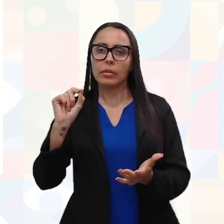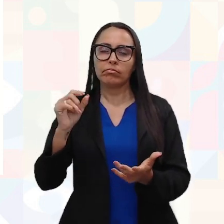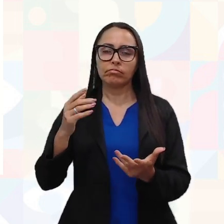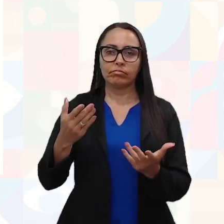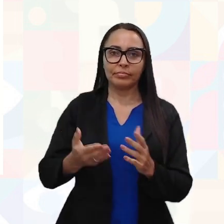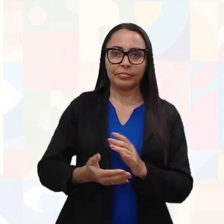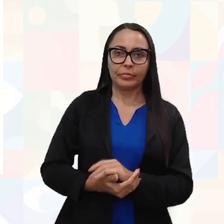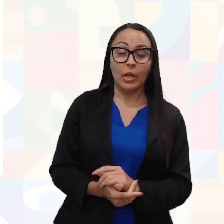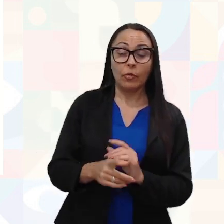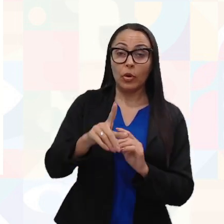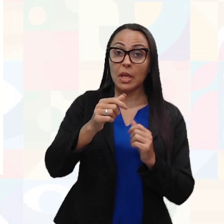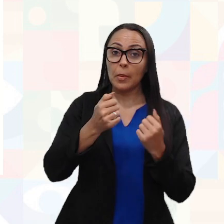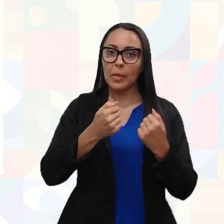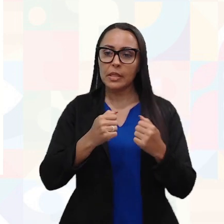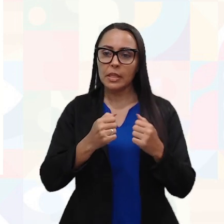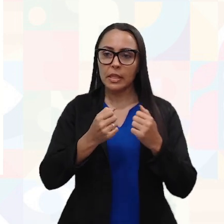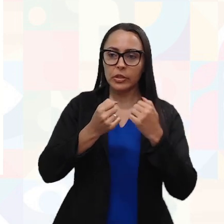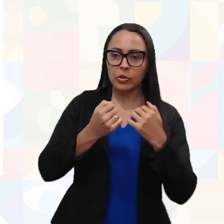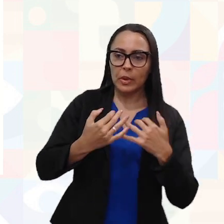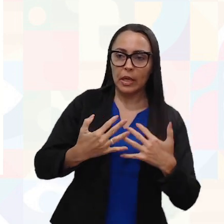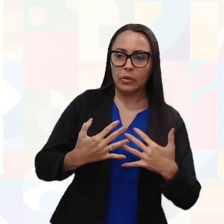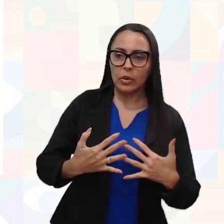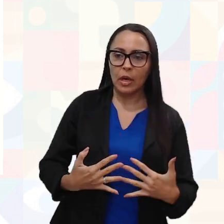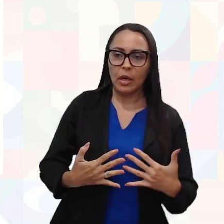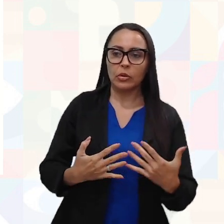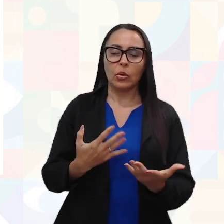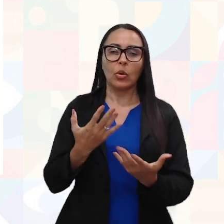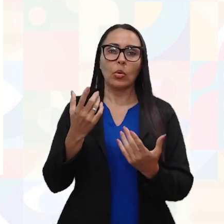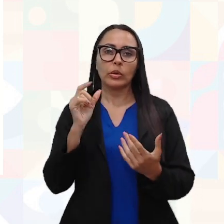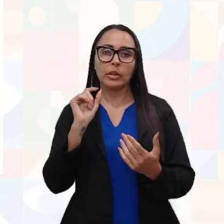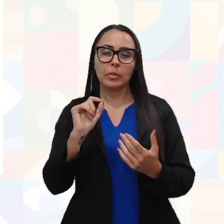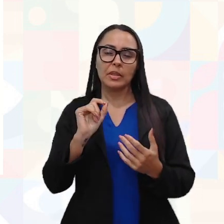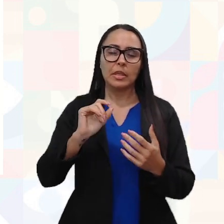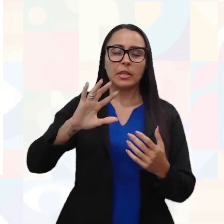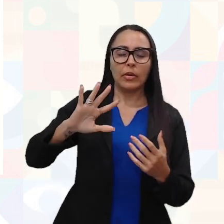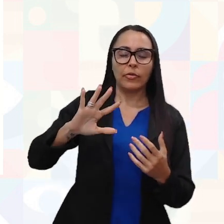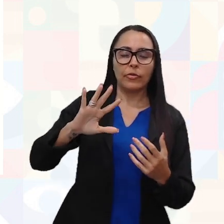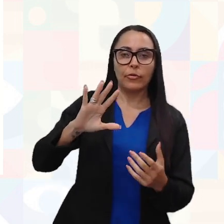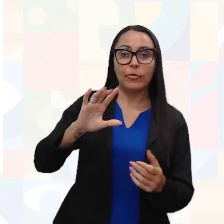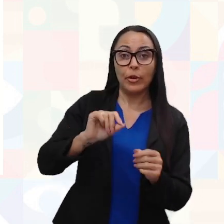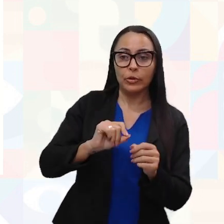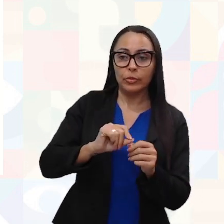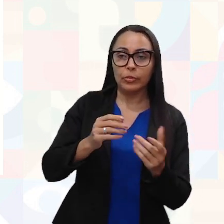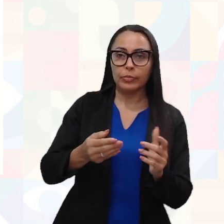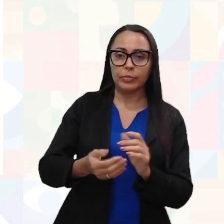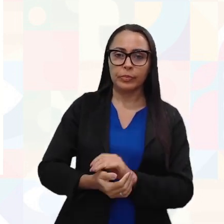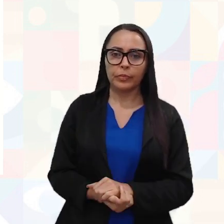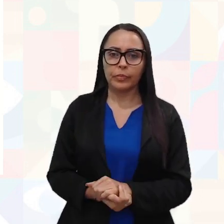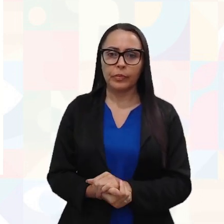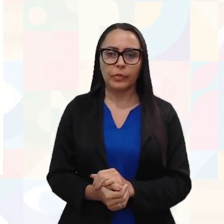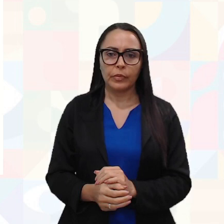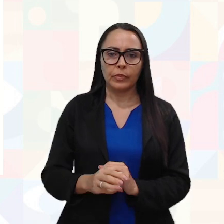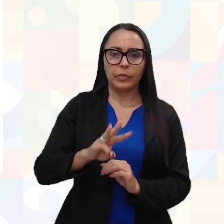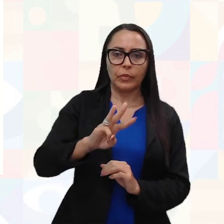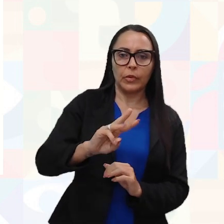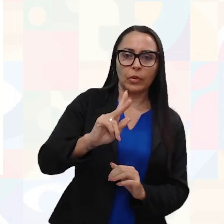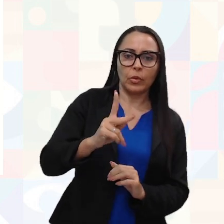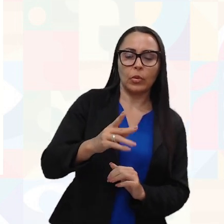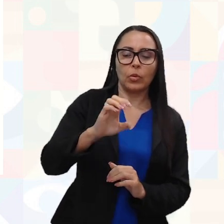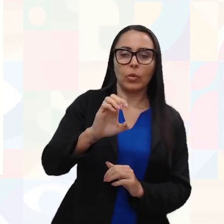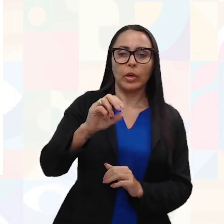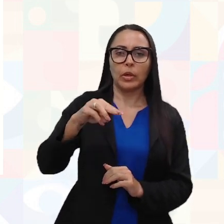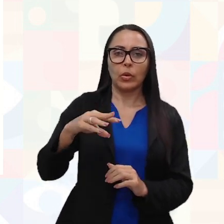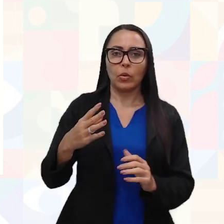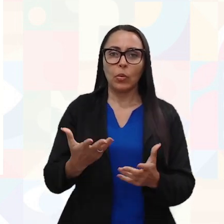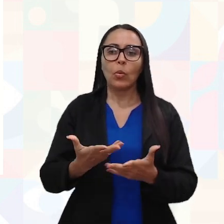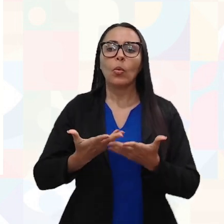Que você precisa descrever aí do lado o que vai ser realizado. O N quer dizer quando. Quando essa